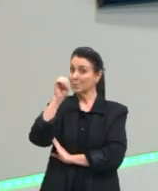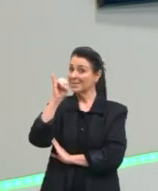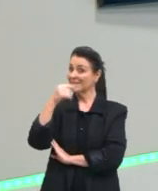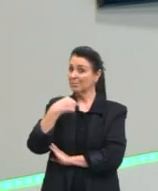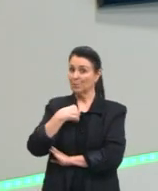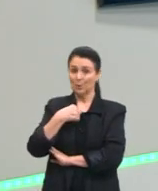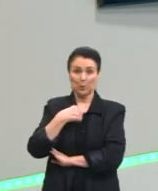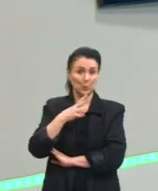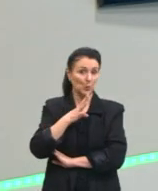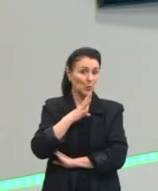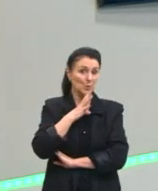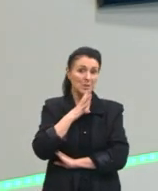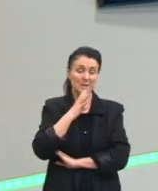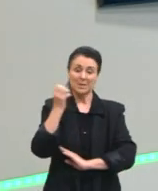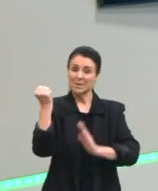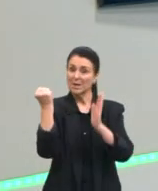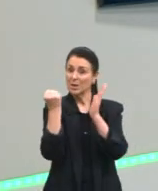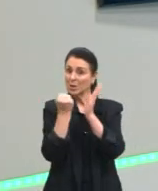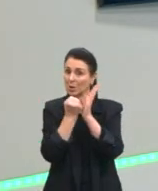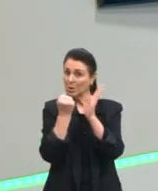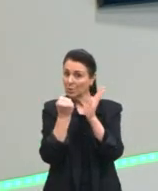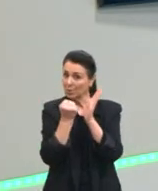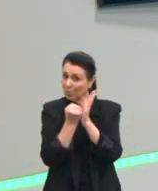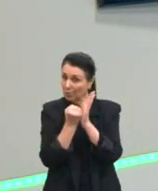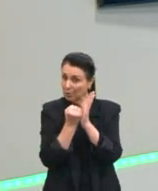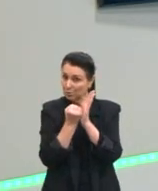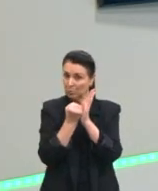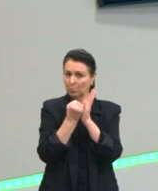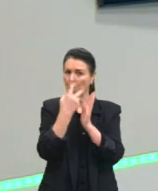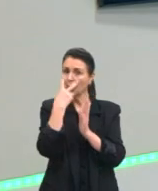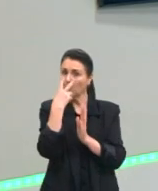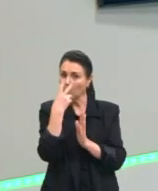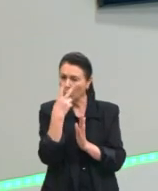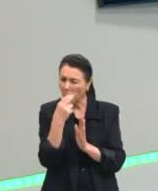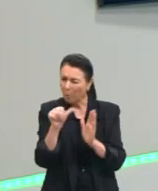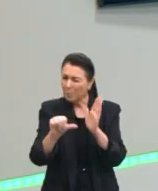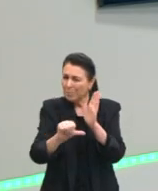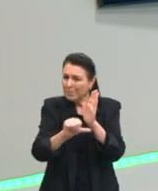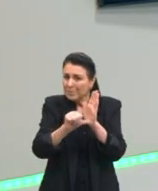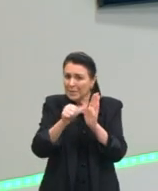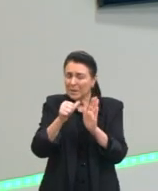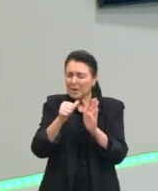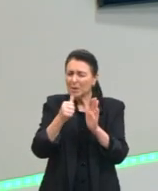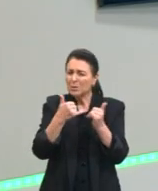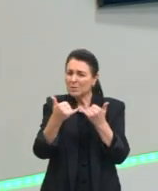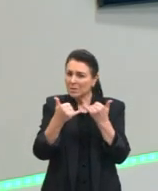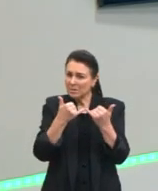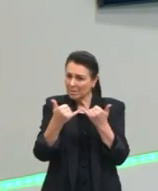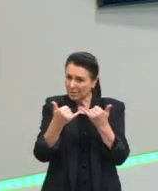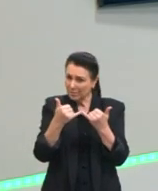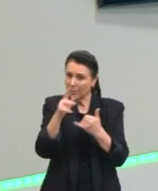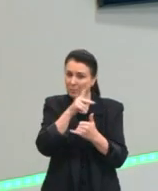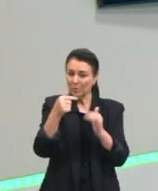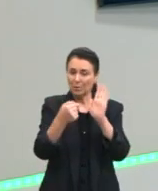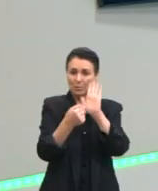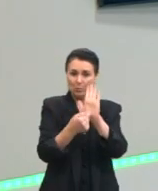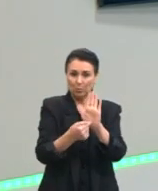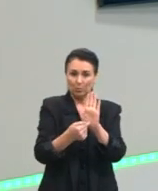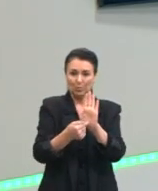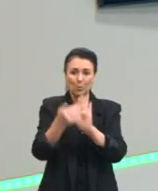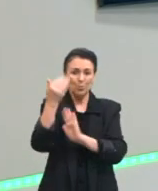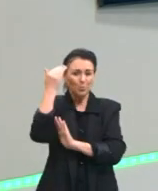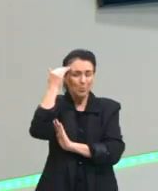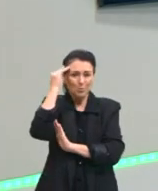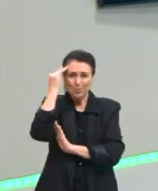código, assim como aqueles primeiros exemplos que eu trouxe para vocês nos nossos textos, se eu não consigo entender o código,